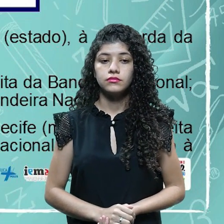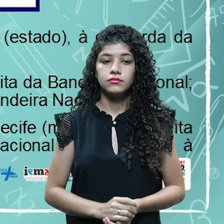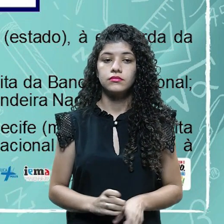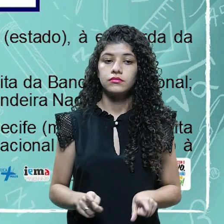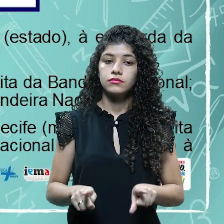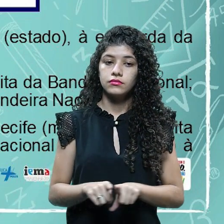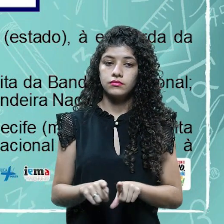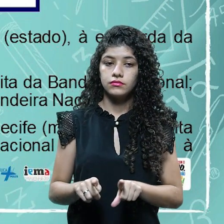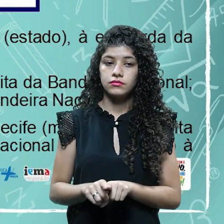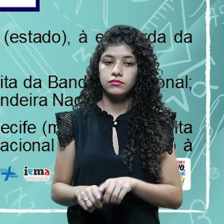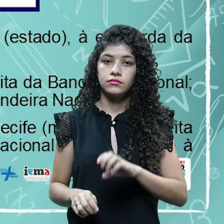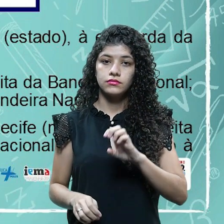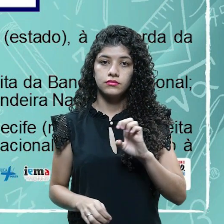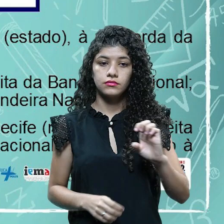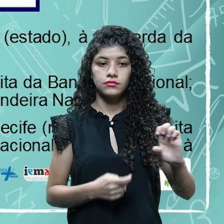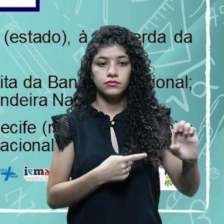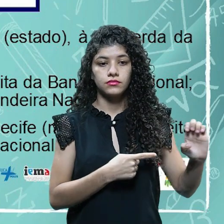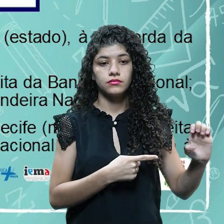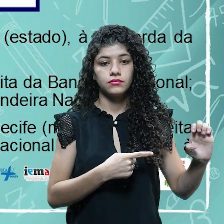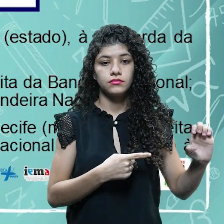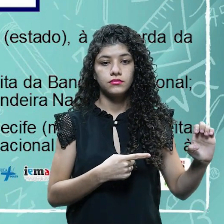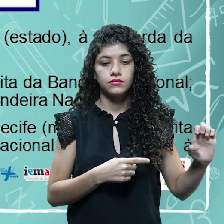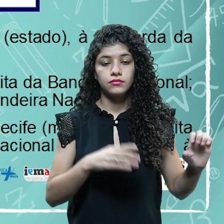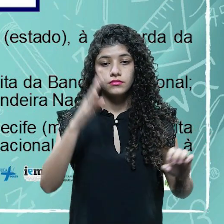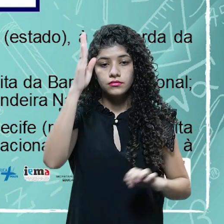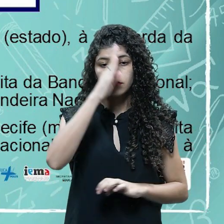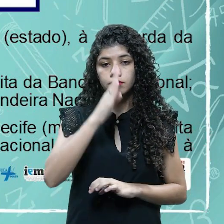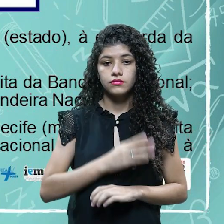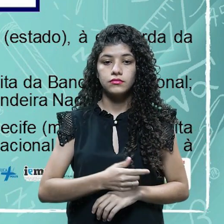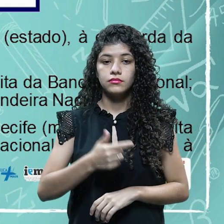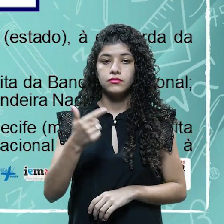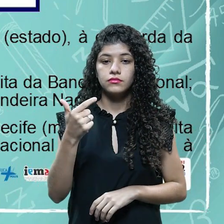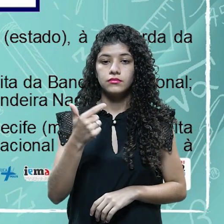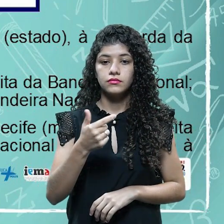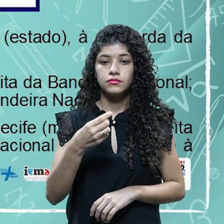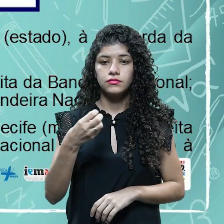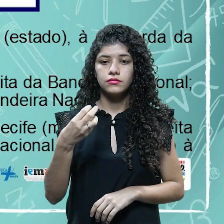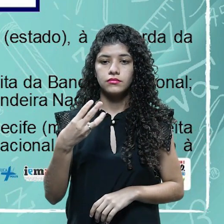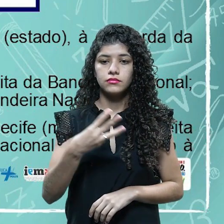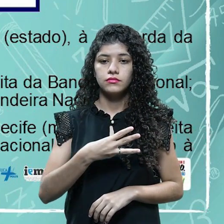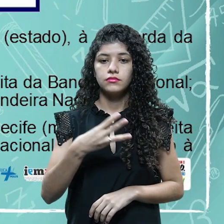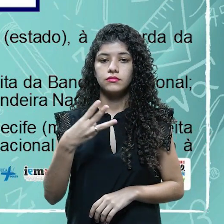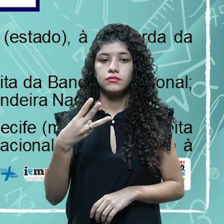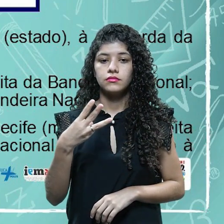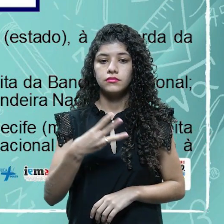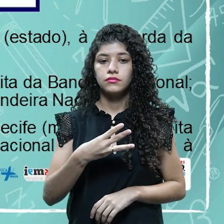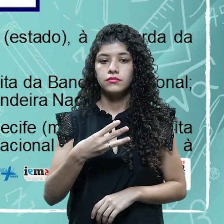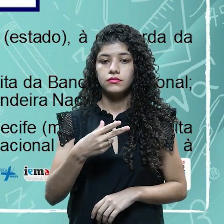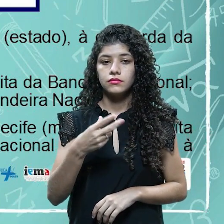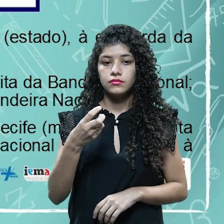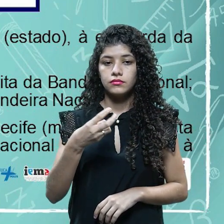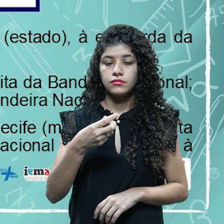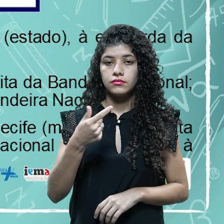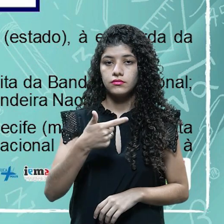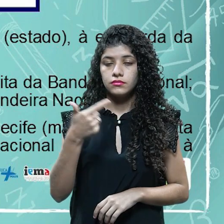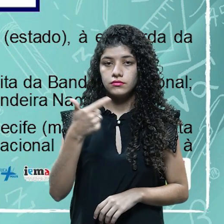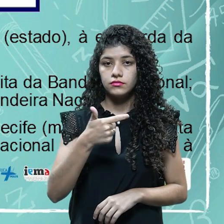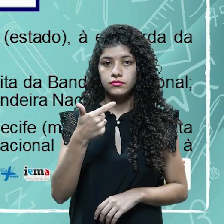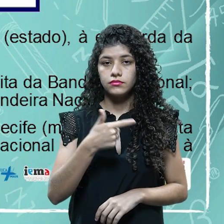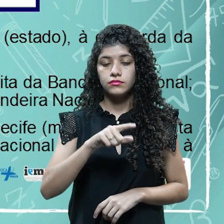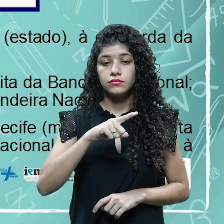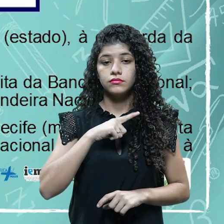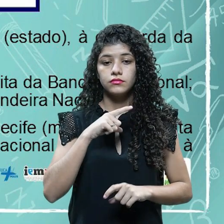O terceiro cenário, a bandeira, quando tem três bandeiras, né, claro, fica a central, né, o Brasil.